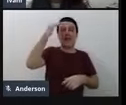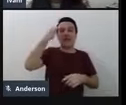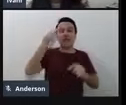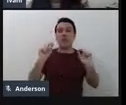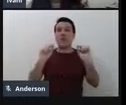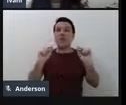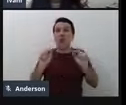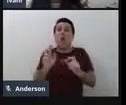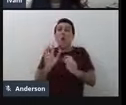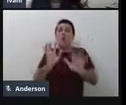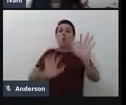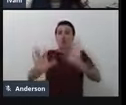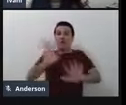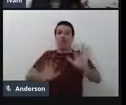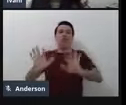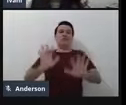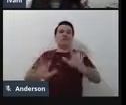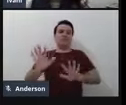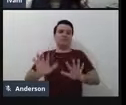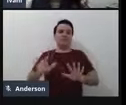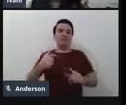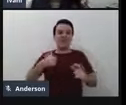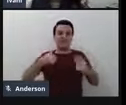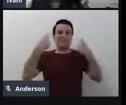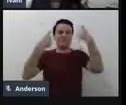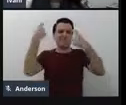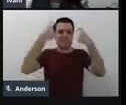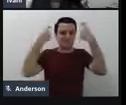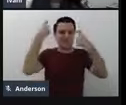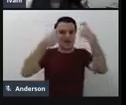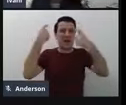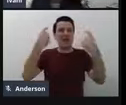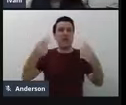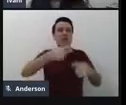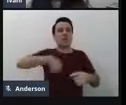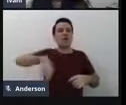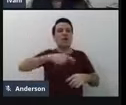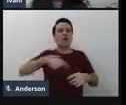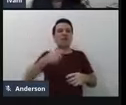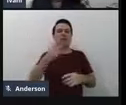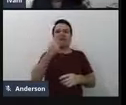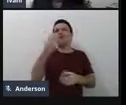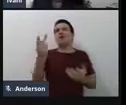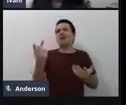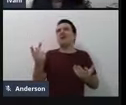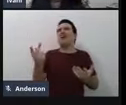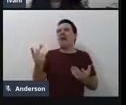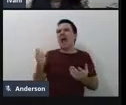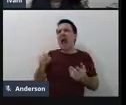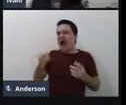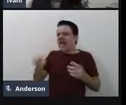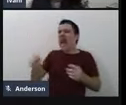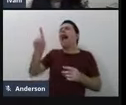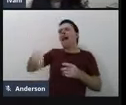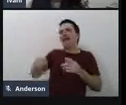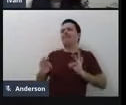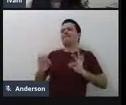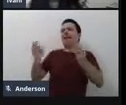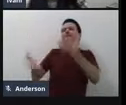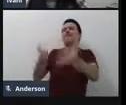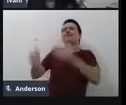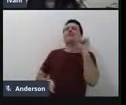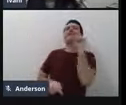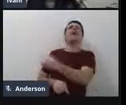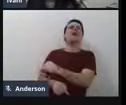certo cuidado com isso, né? Eu me preocupo quando a gente fala, ah, tal coisa é tecnologia assistiva,